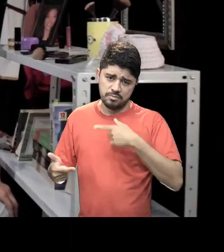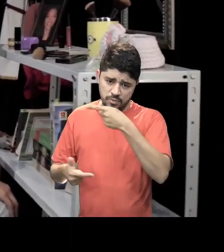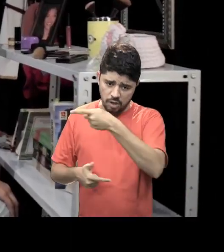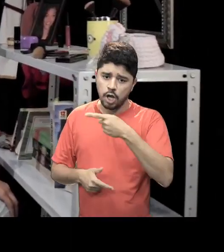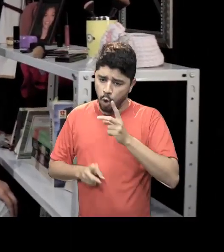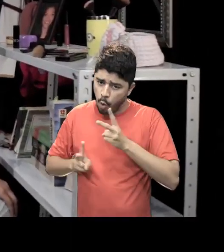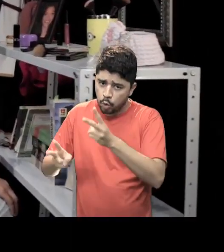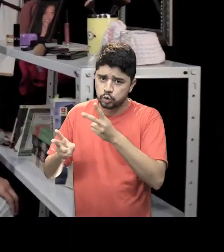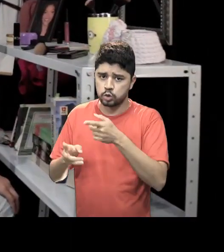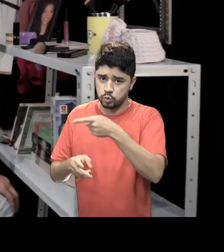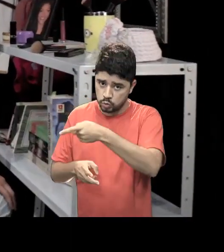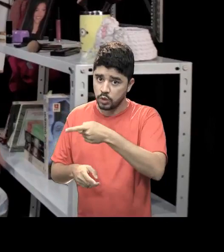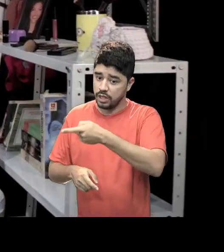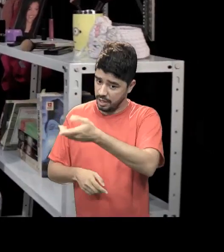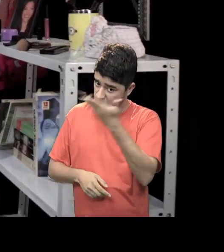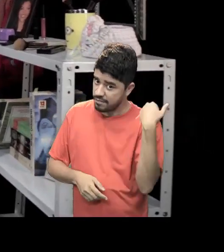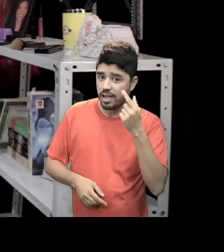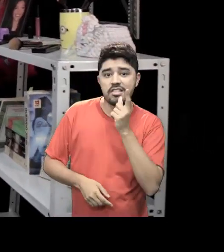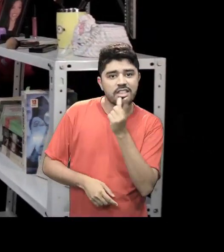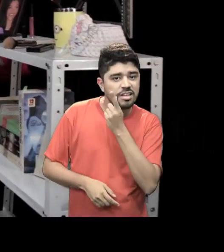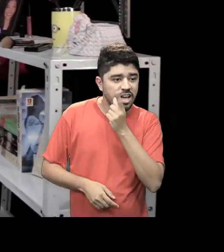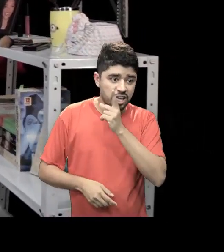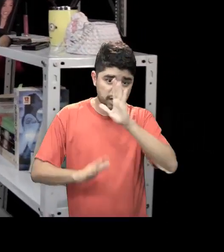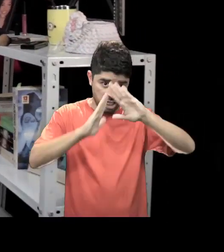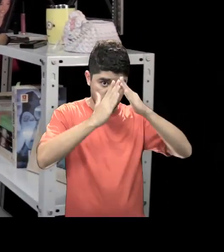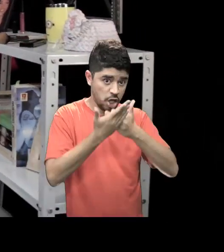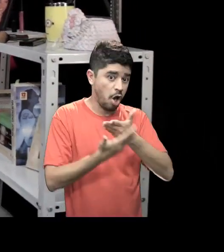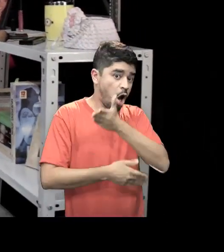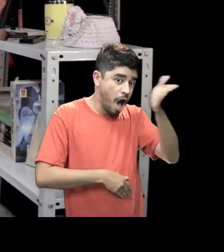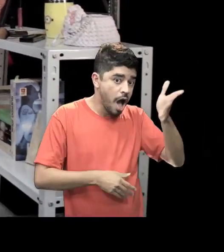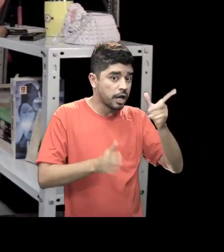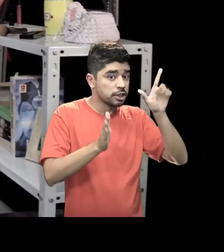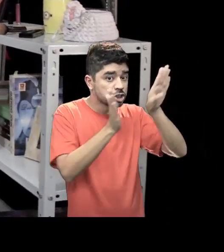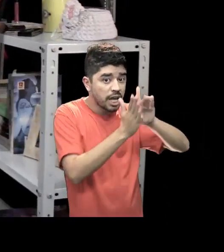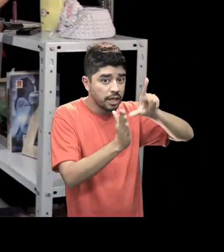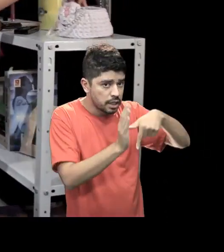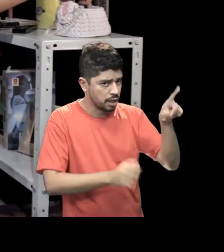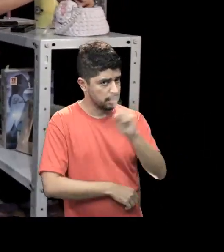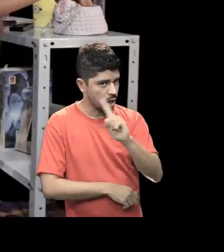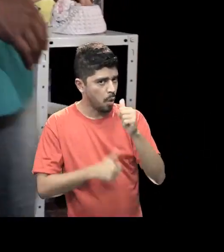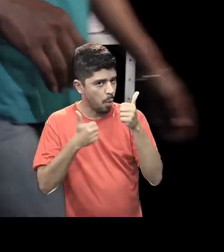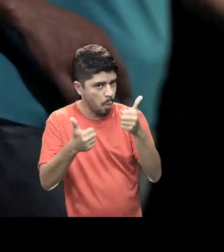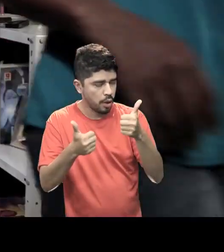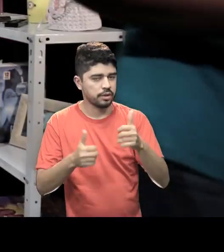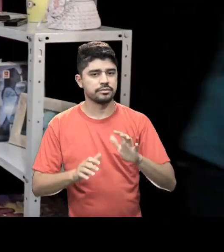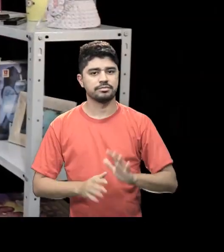Agora você termina aqui e vem lanchar, senão você vai se atrasar pra aula! Ai, bom!